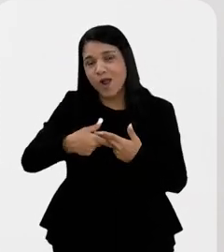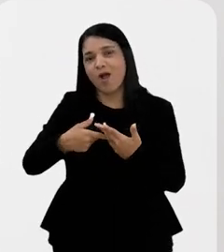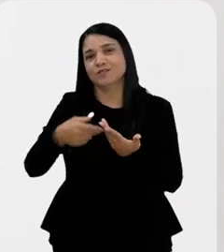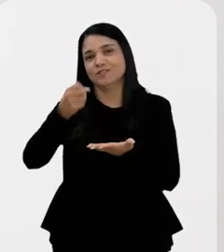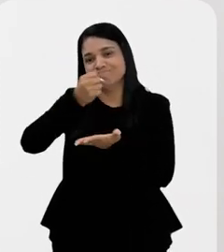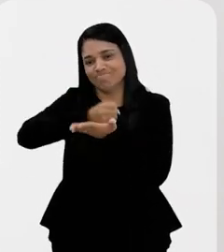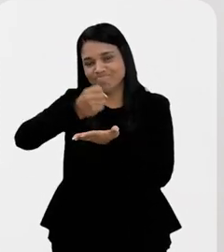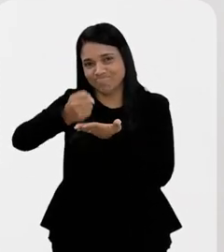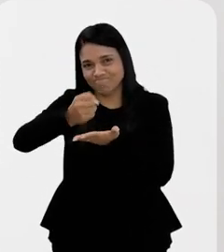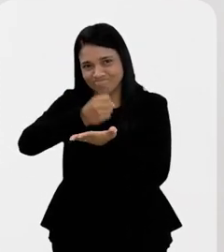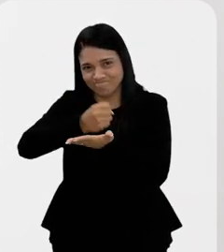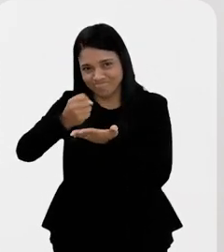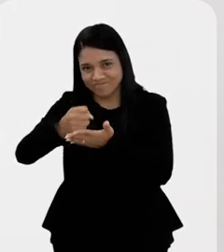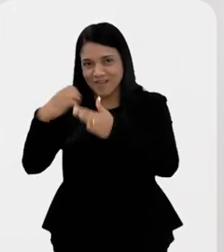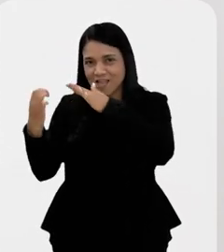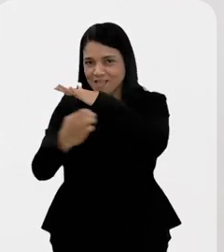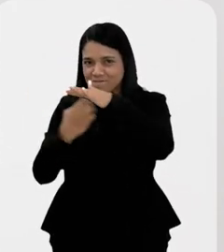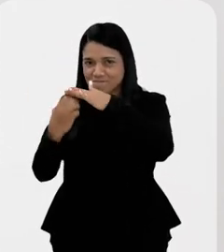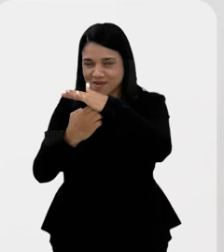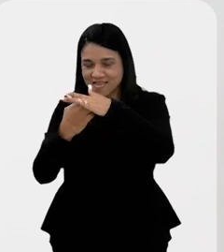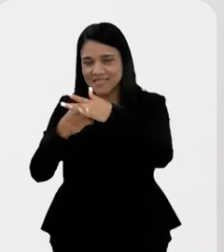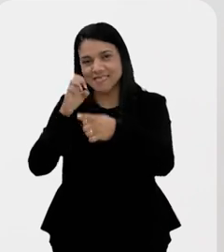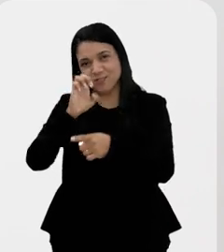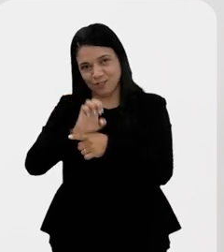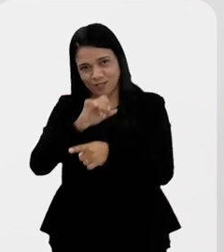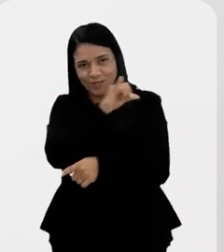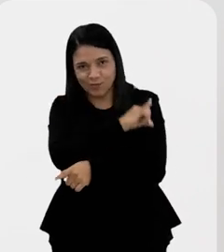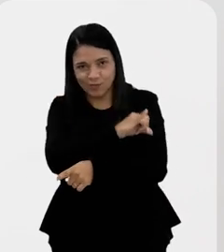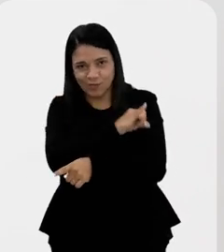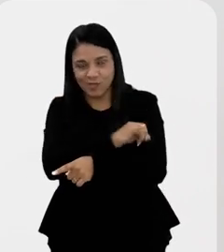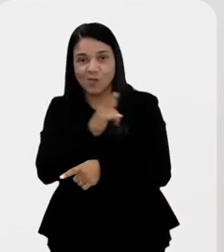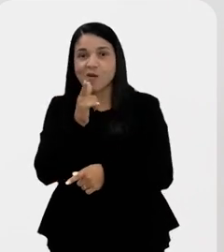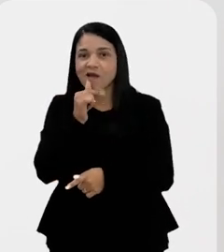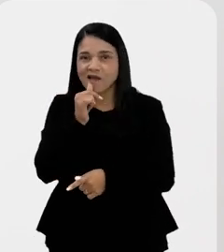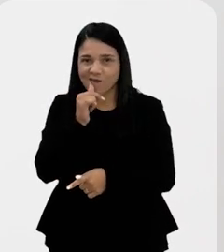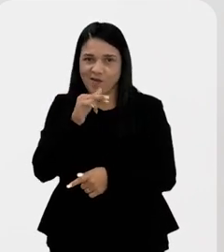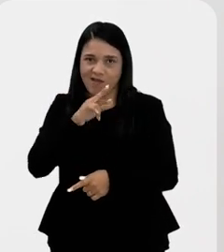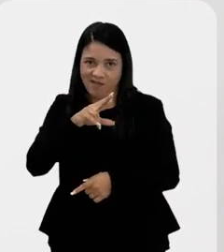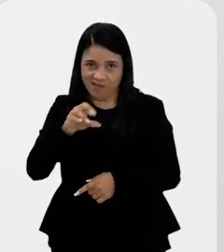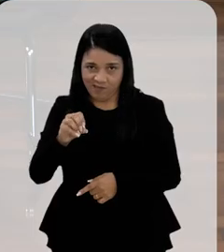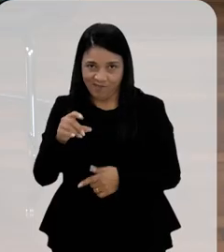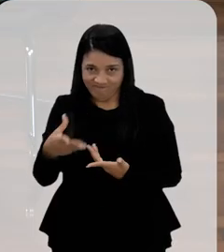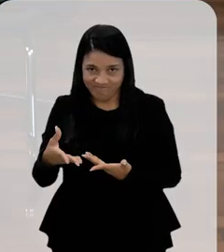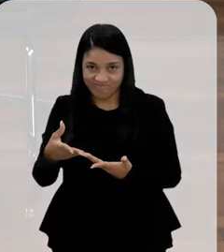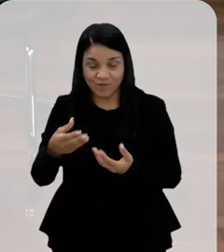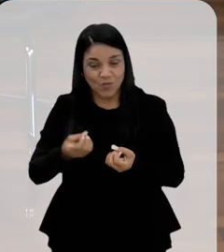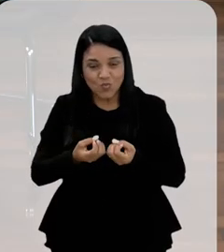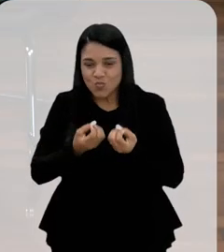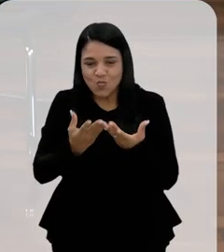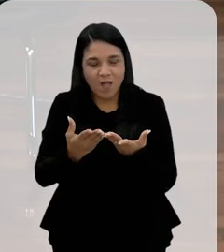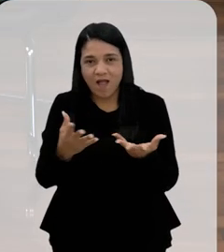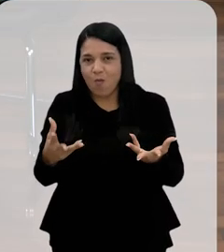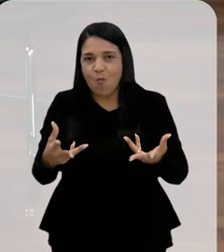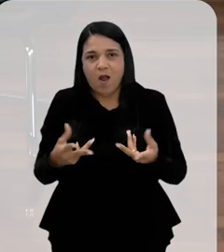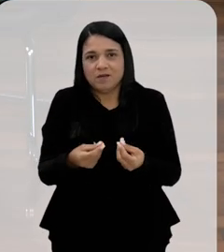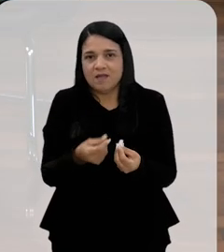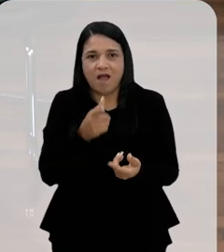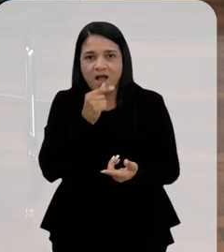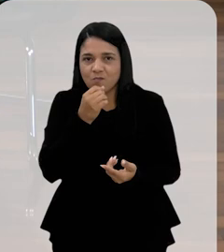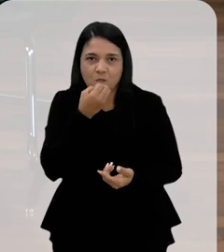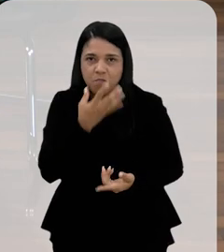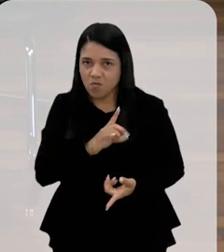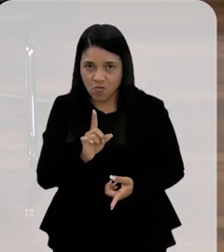aqui no estado do Rio de Janeiro. E uma concessão que, além de não estar dando água na qualidade